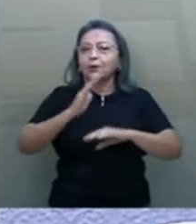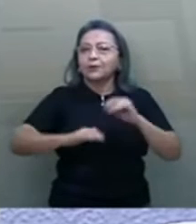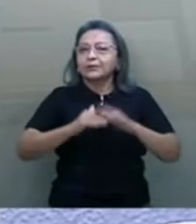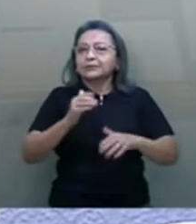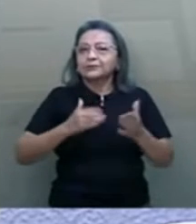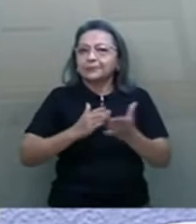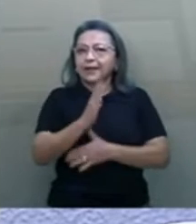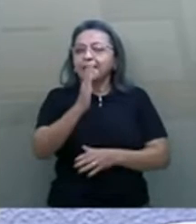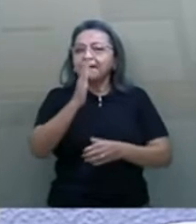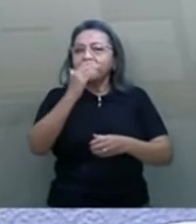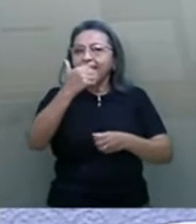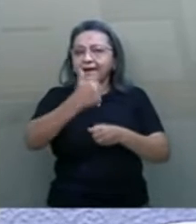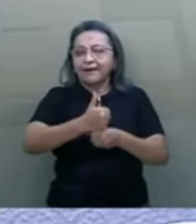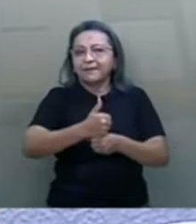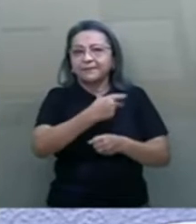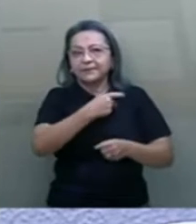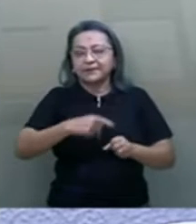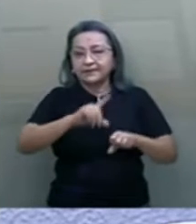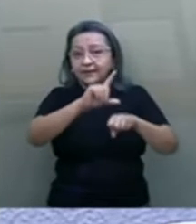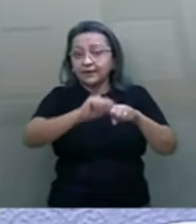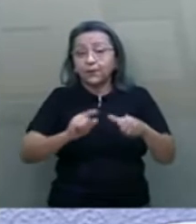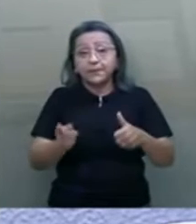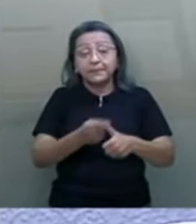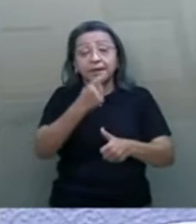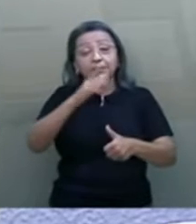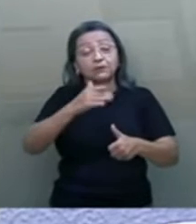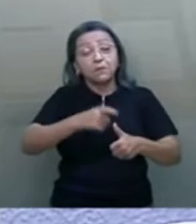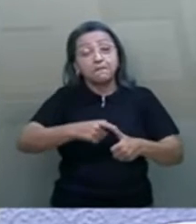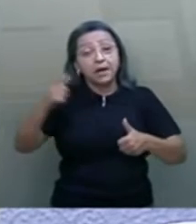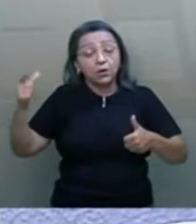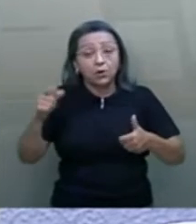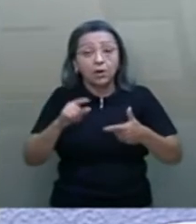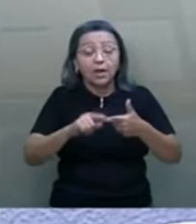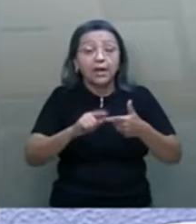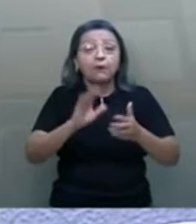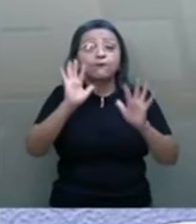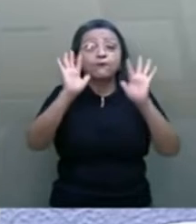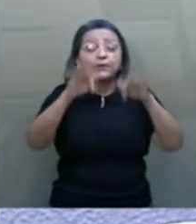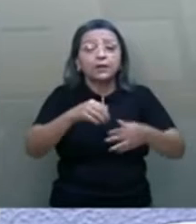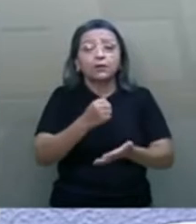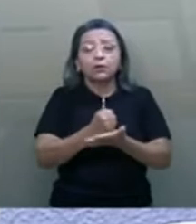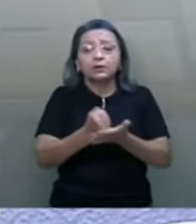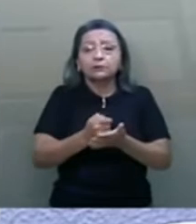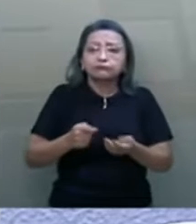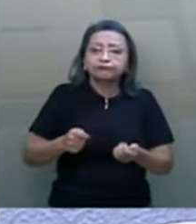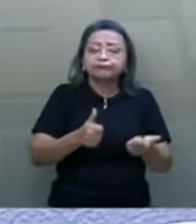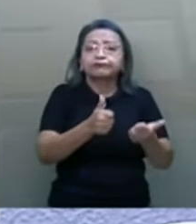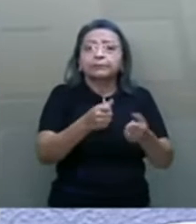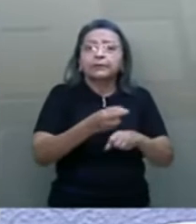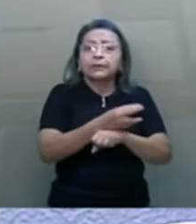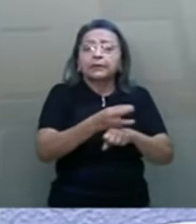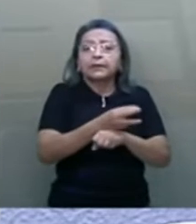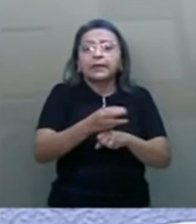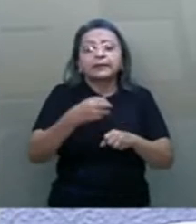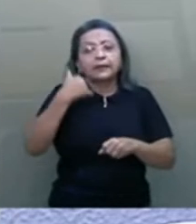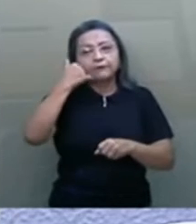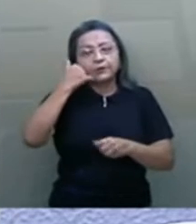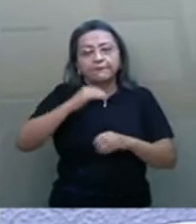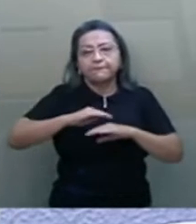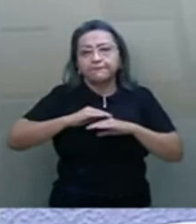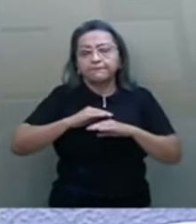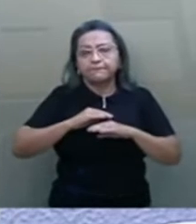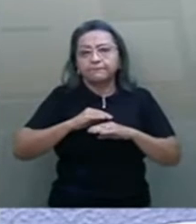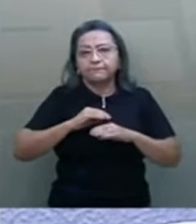presidência da Anatel. O primeiro e, talvez, maior desafio que teremos é o fim dos contratos de concessão da telefonia fixa em 2025.